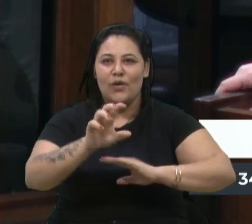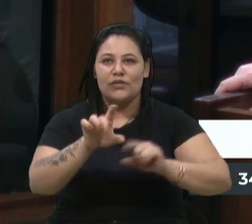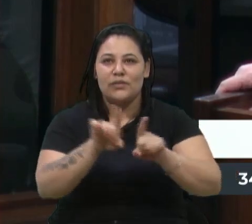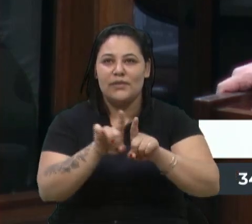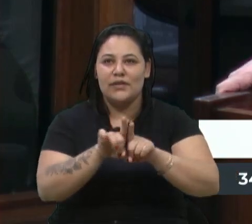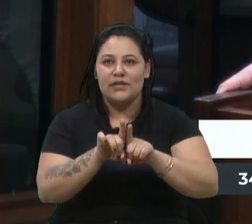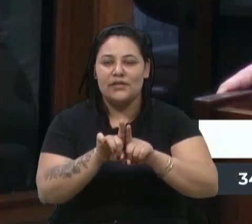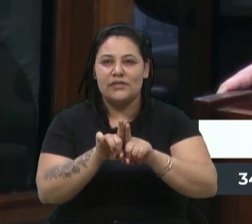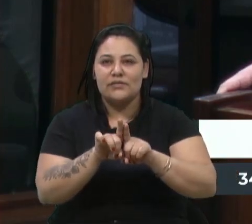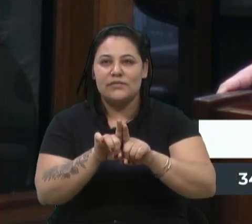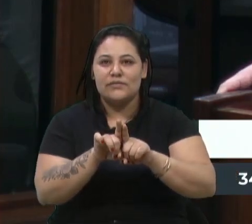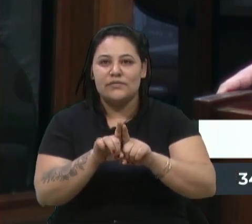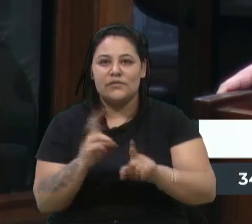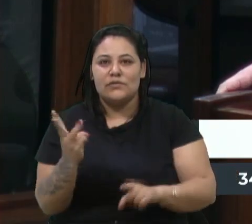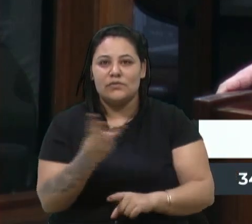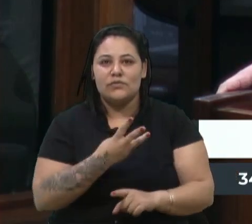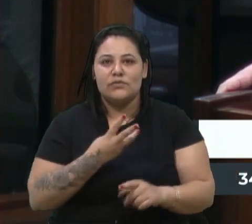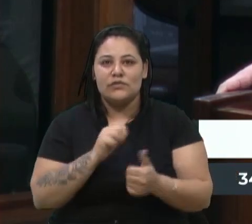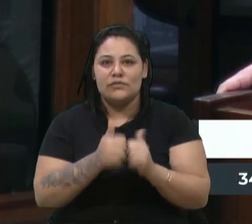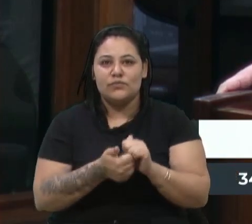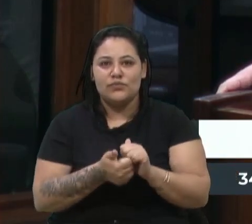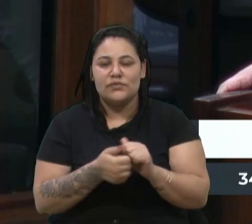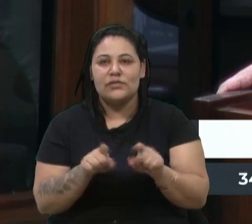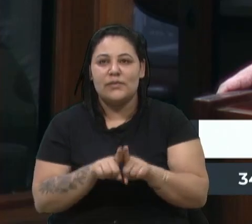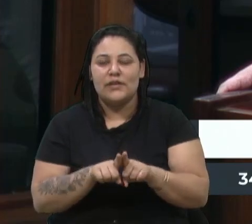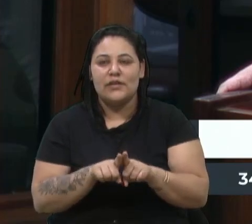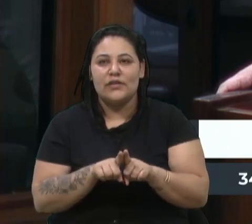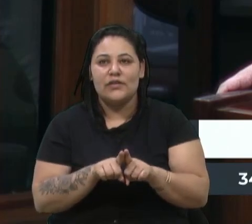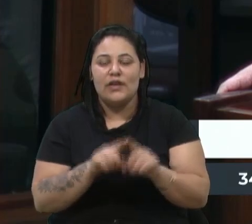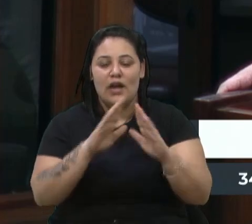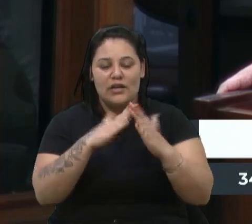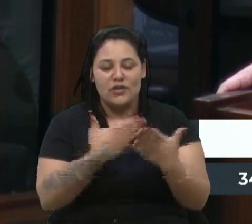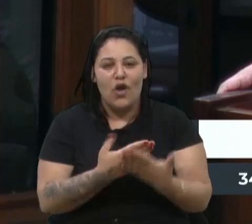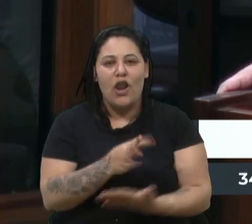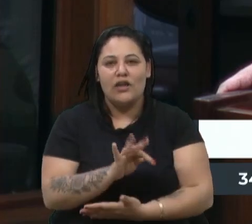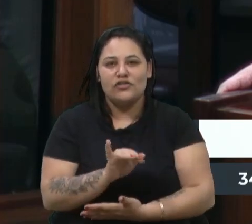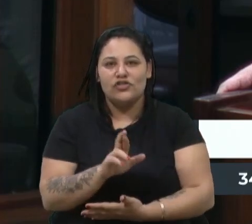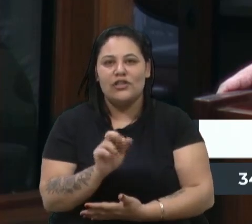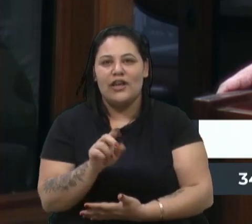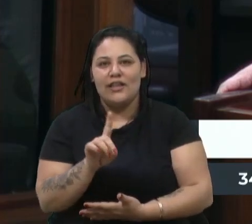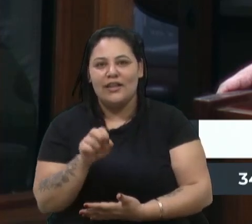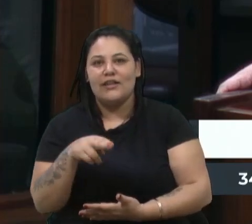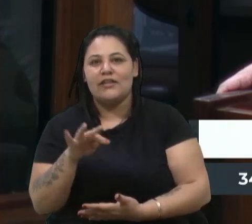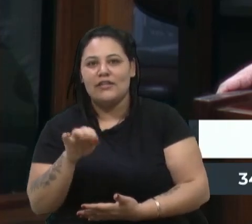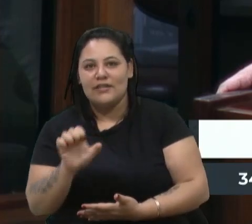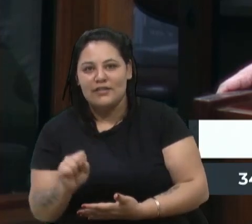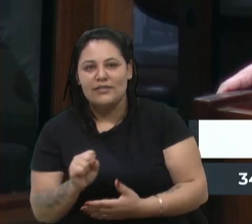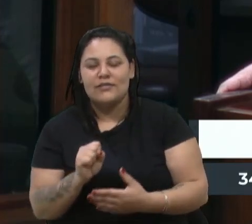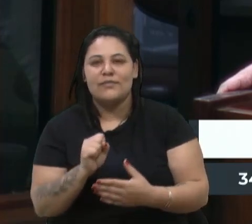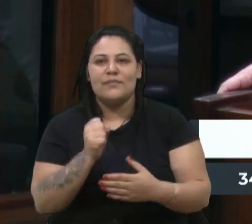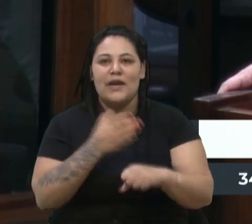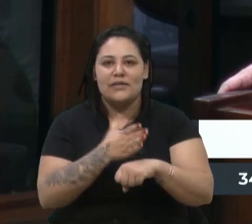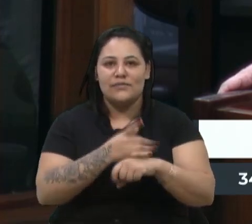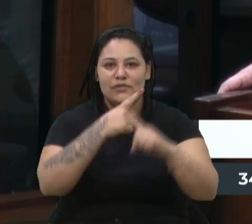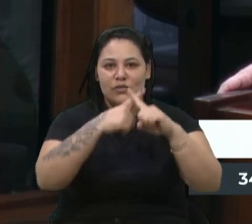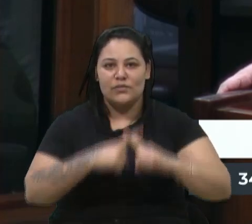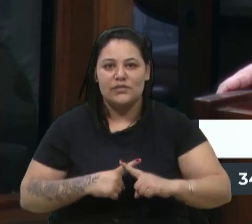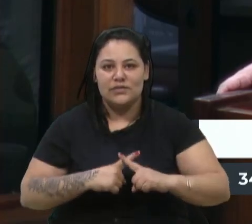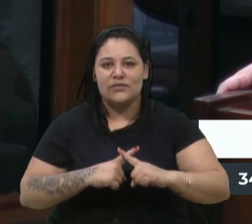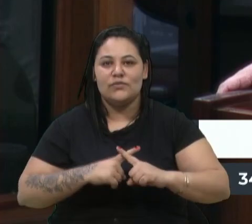atletismo. Também o Colégio Tiradentes está participando de uma competição estadual,